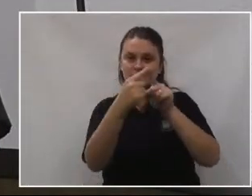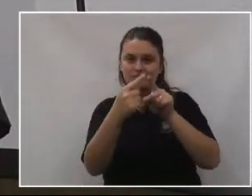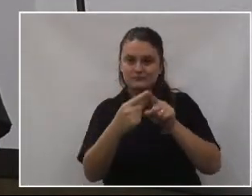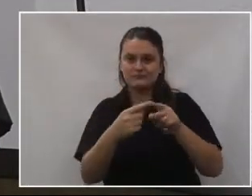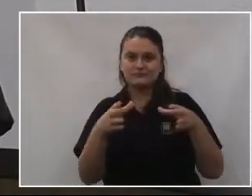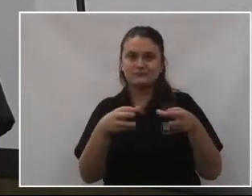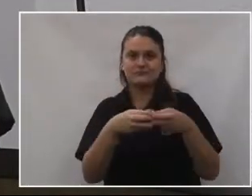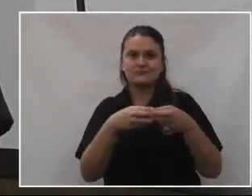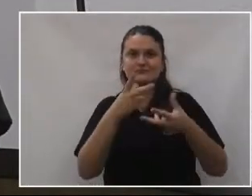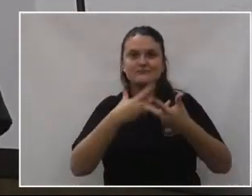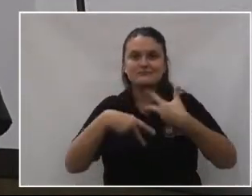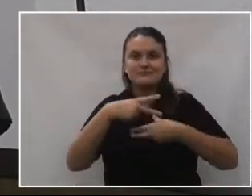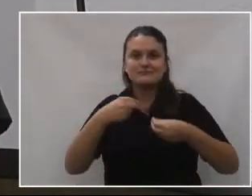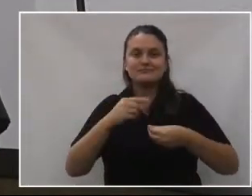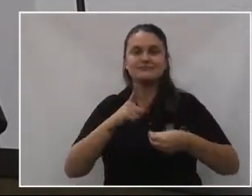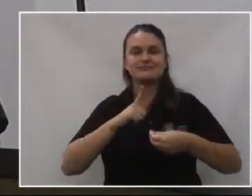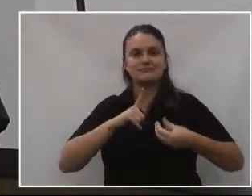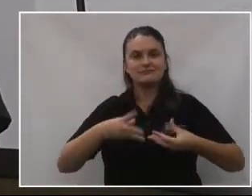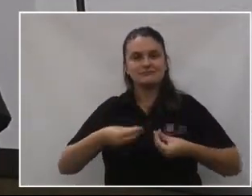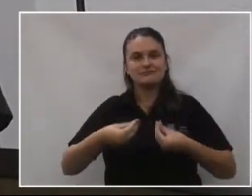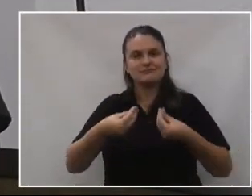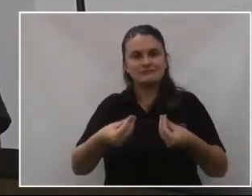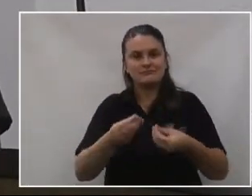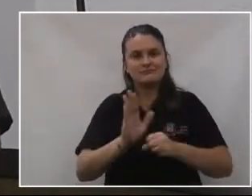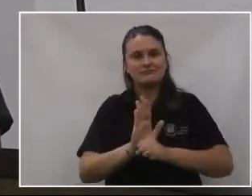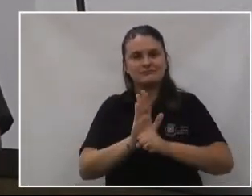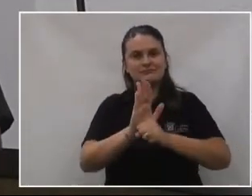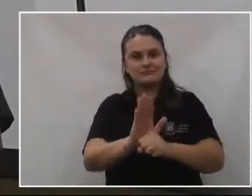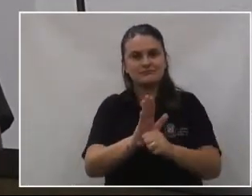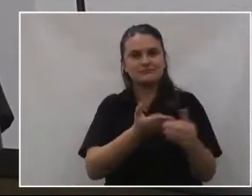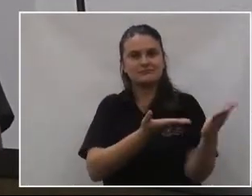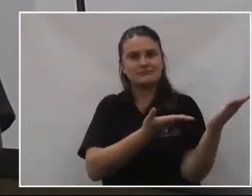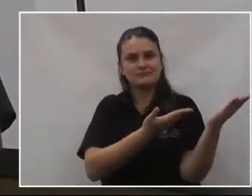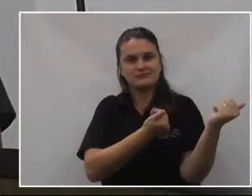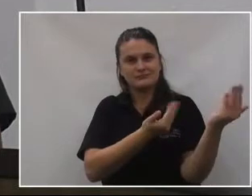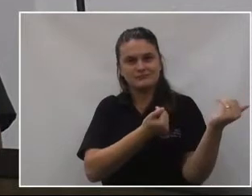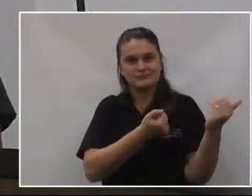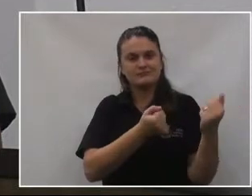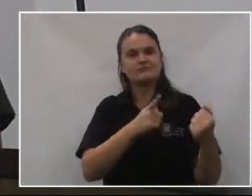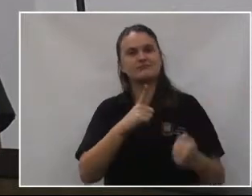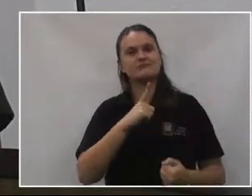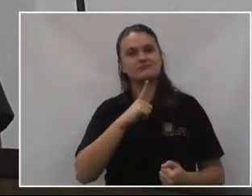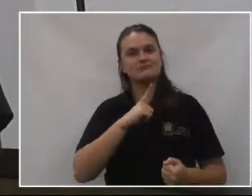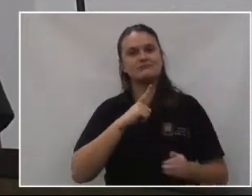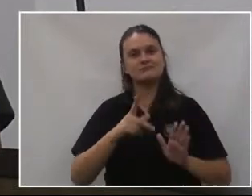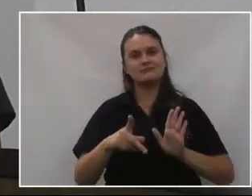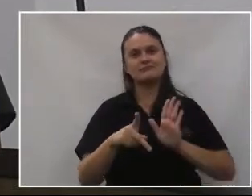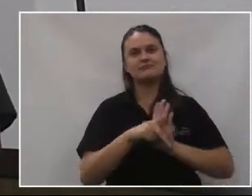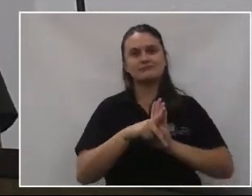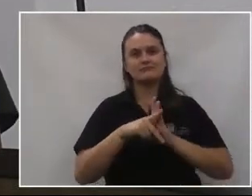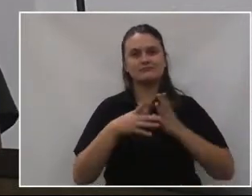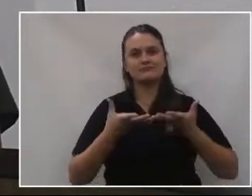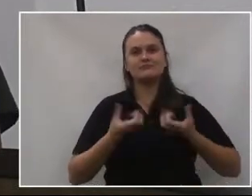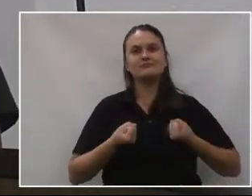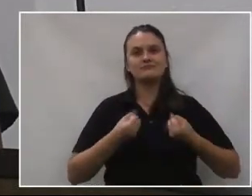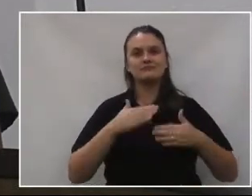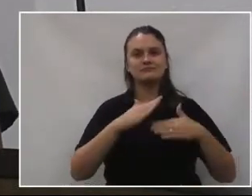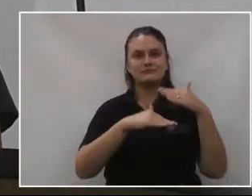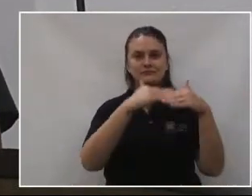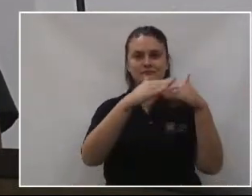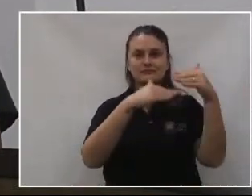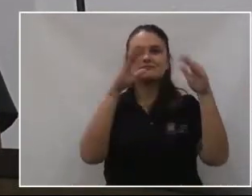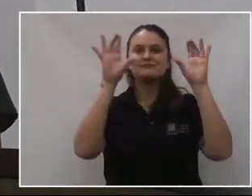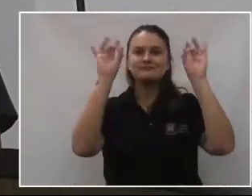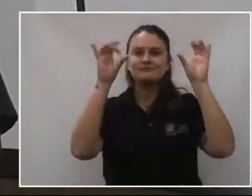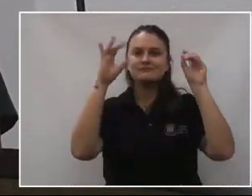escoteiro é contribuir para que os jovens assumam seu próprio desenvolvimento, especialmente